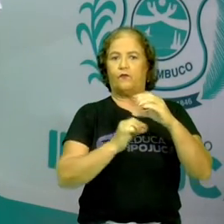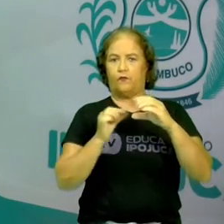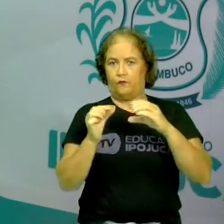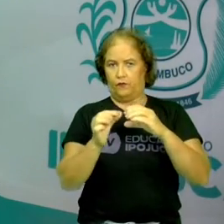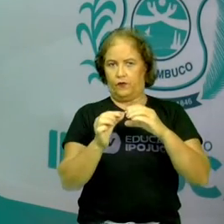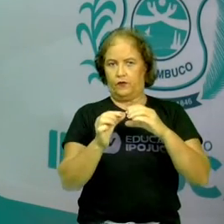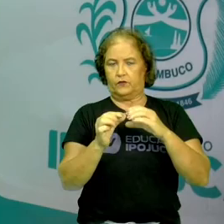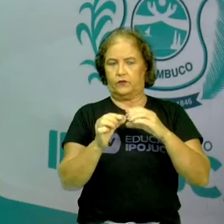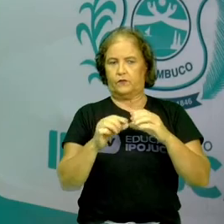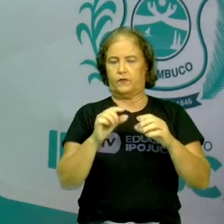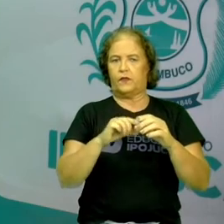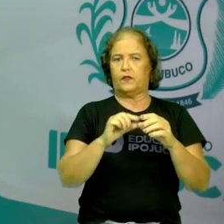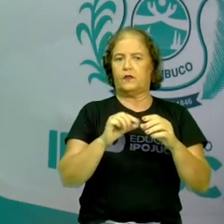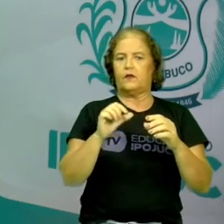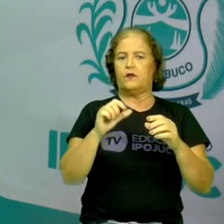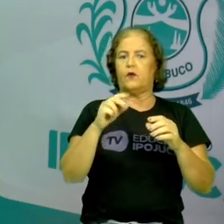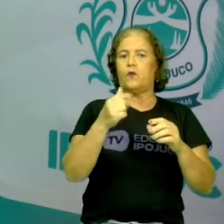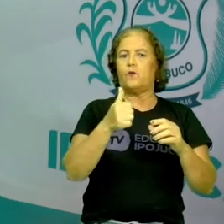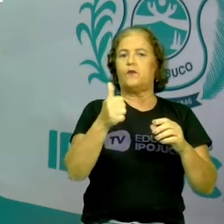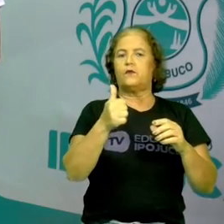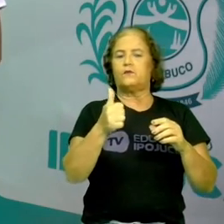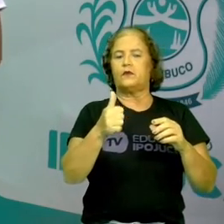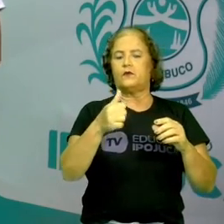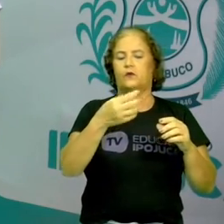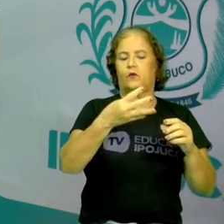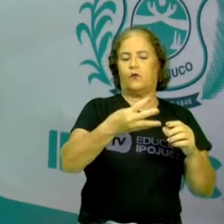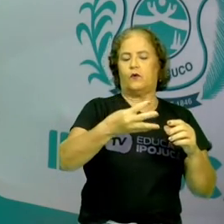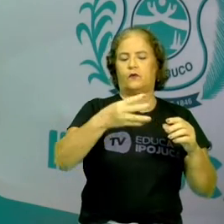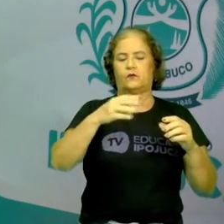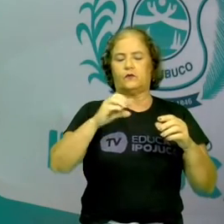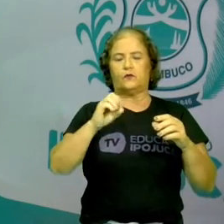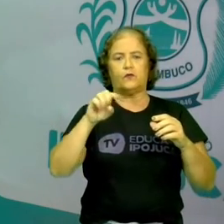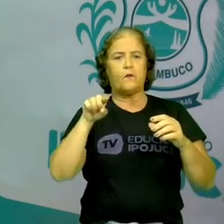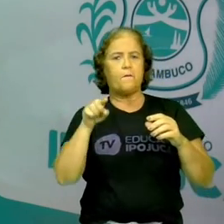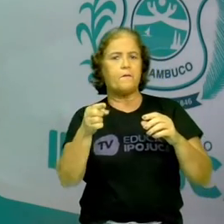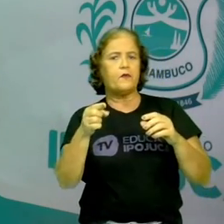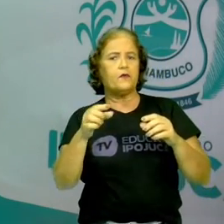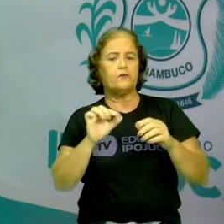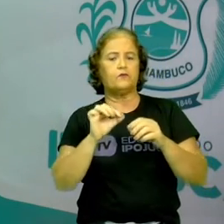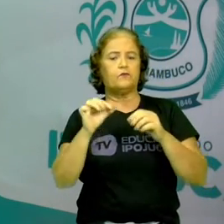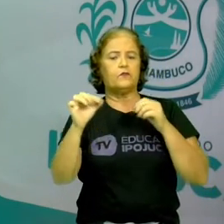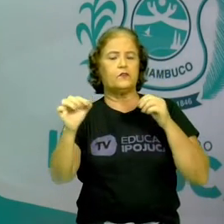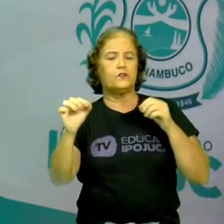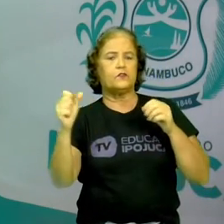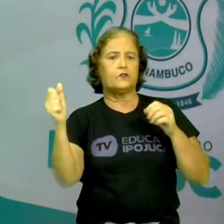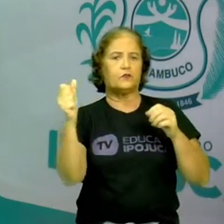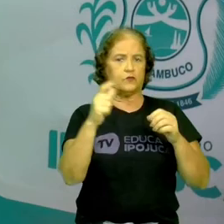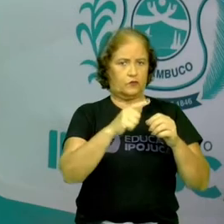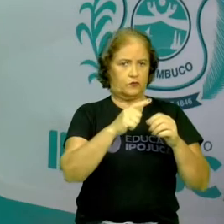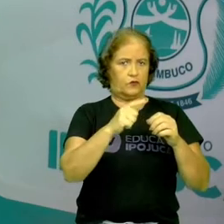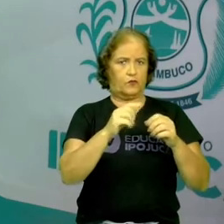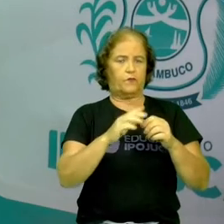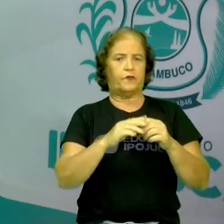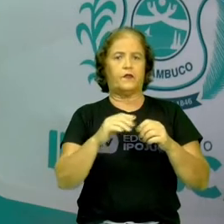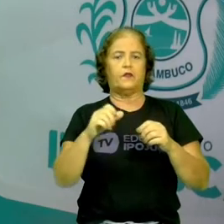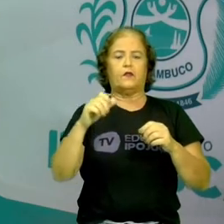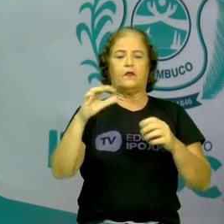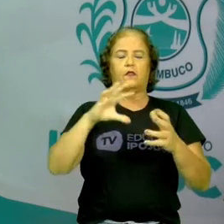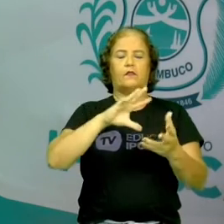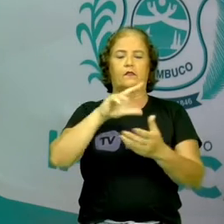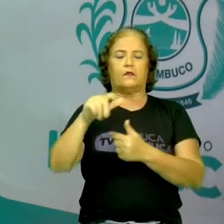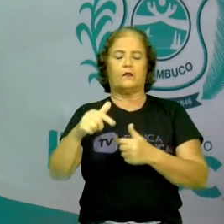Marte, a 6.800, a Terra, a 12.750